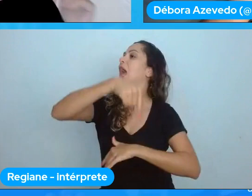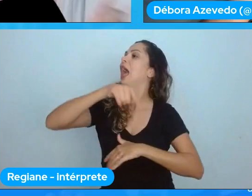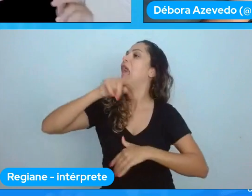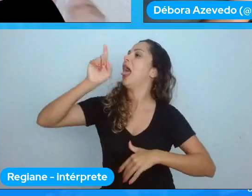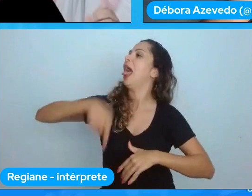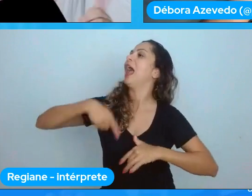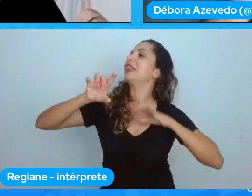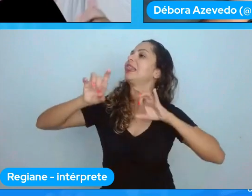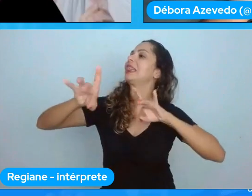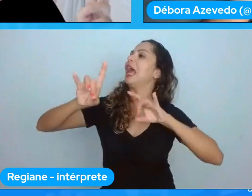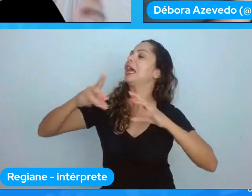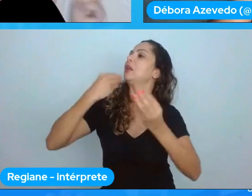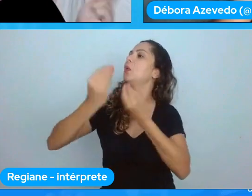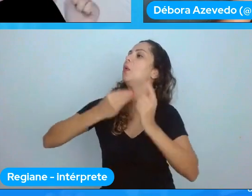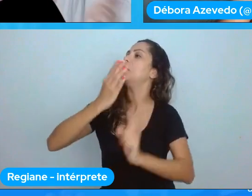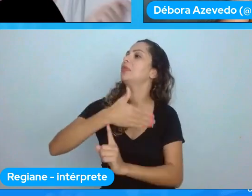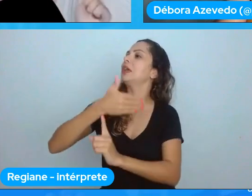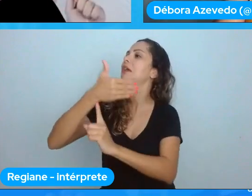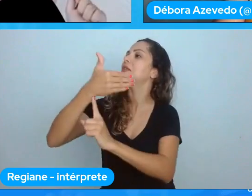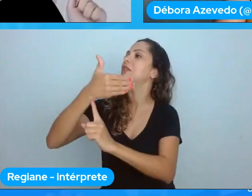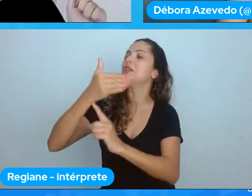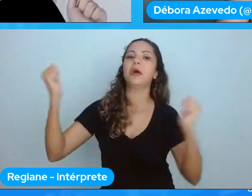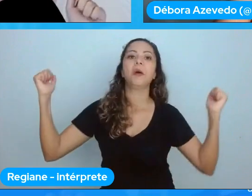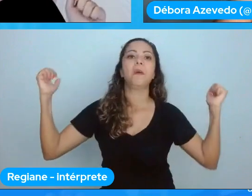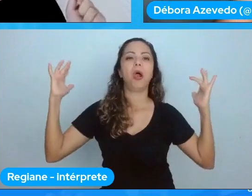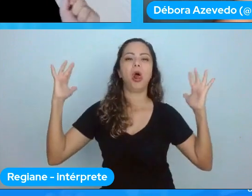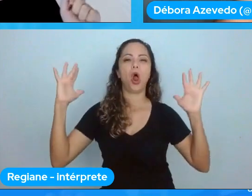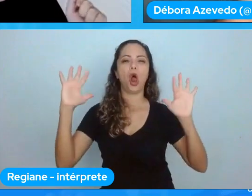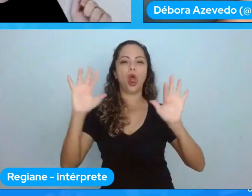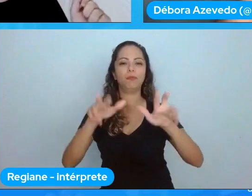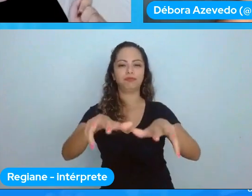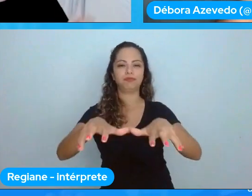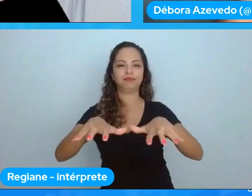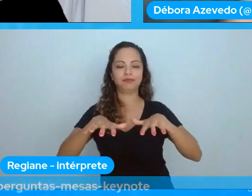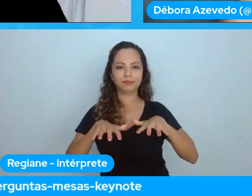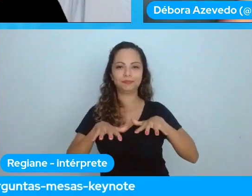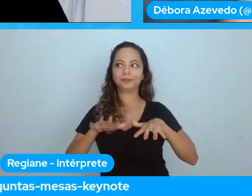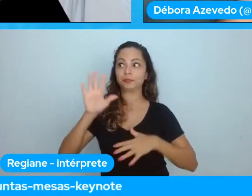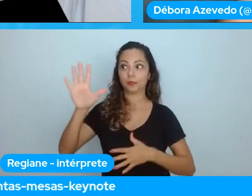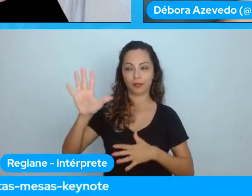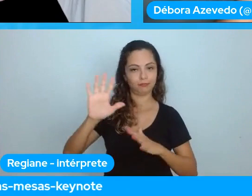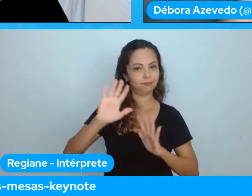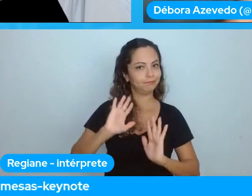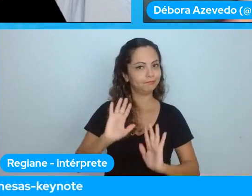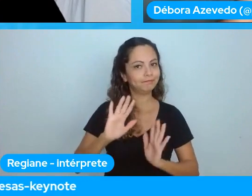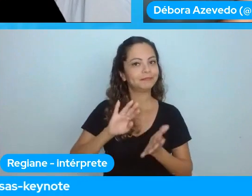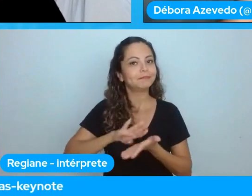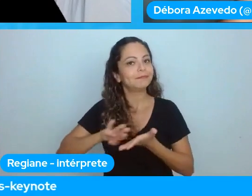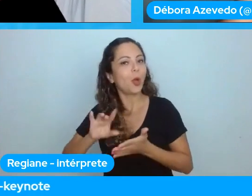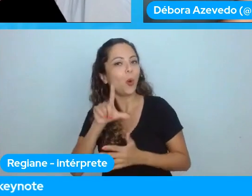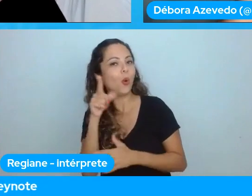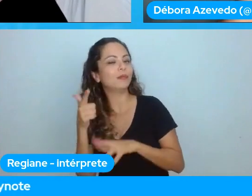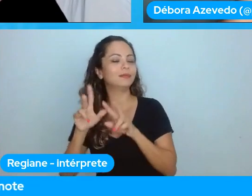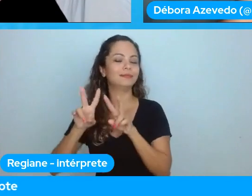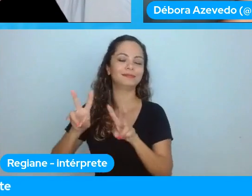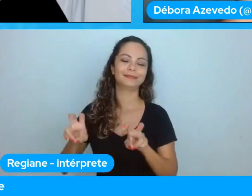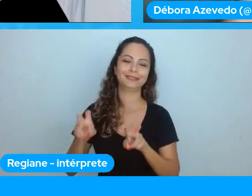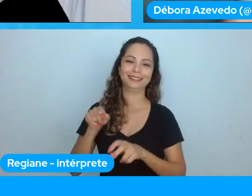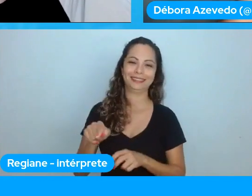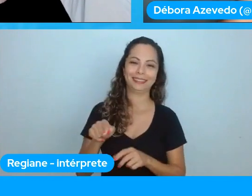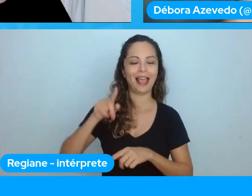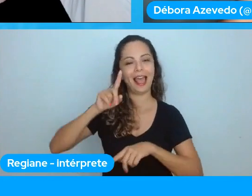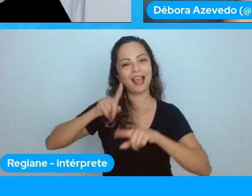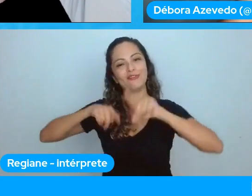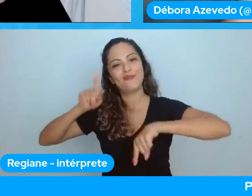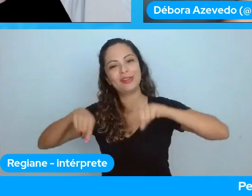ai pronto a gente começa a falar o que a gente quer fazer um clickbait você vai no evento pra a gente vai falar sobre a diversidade é